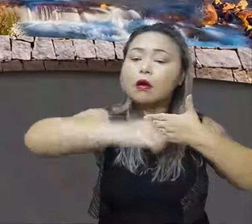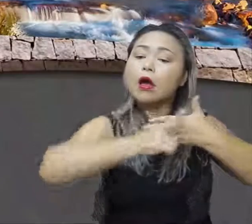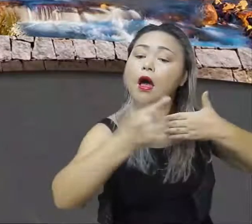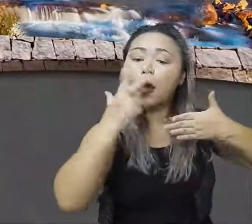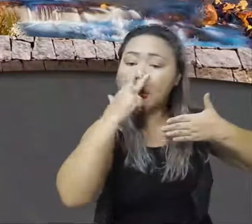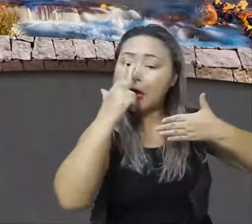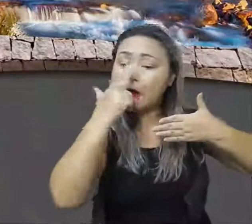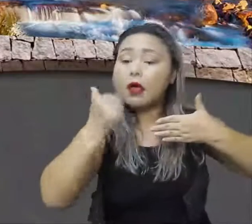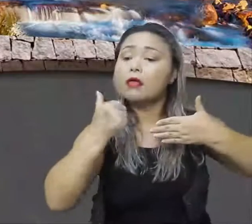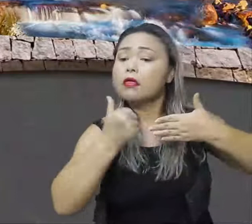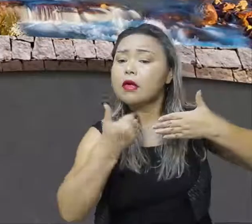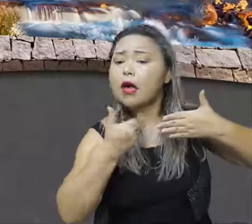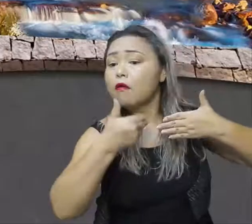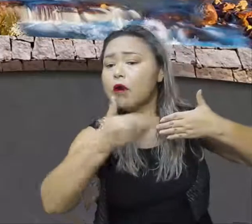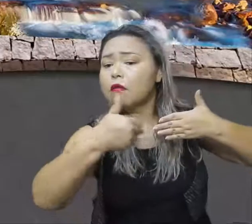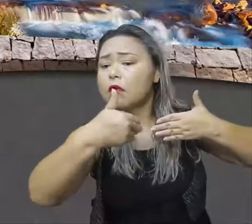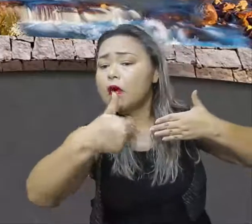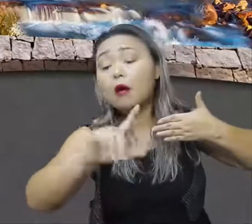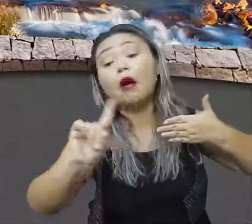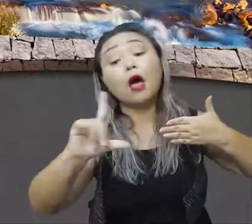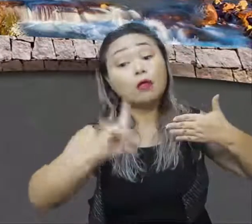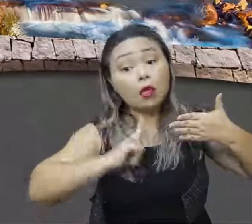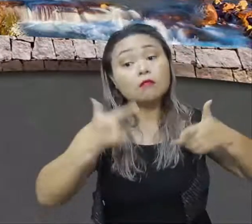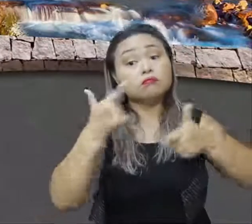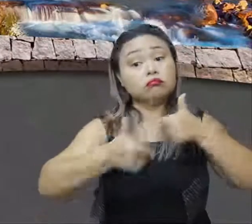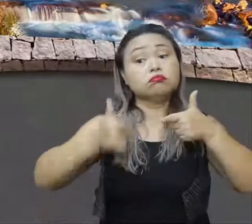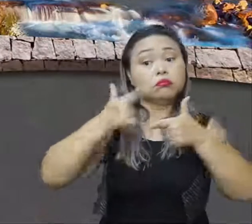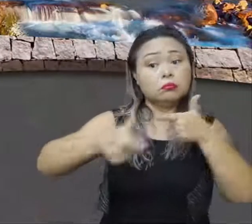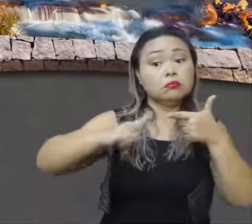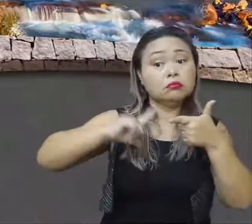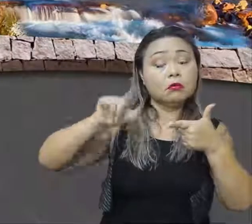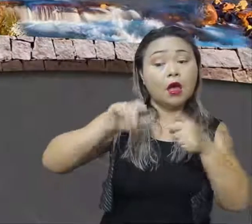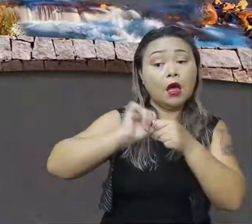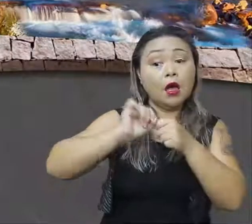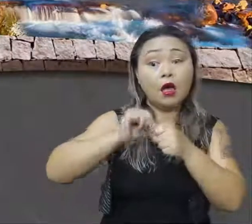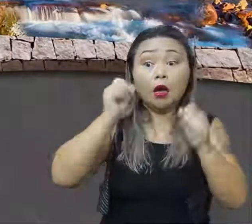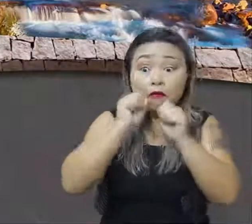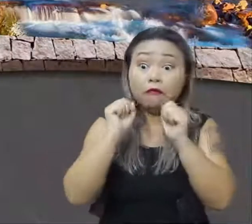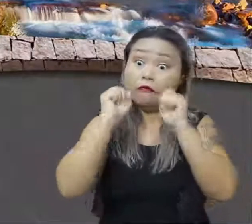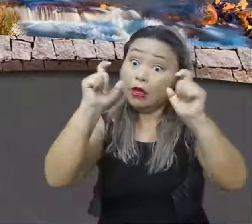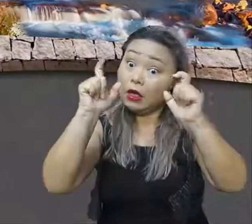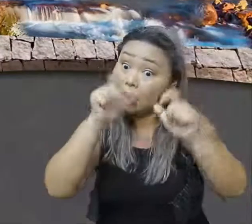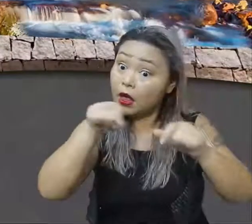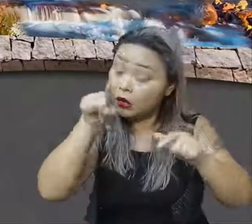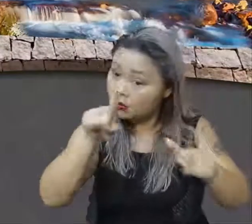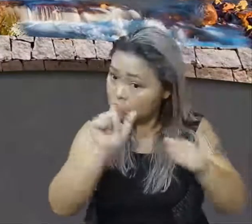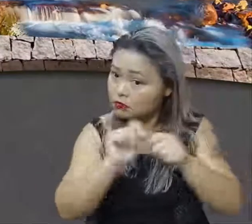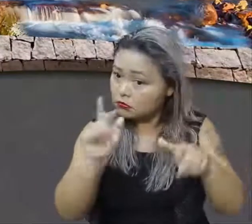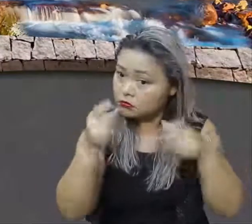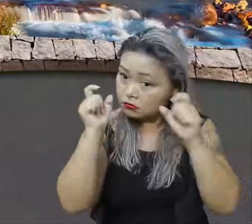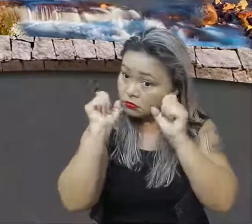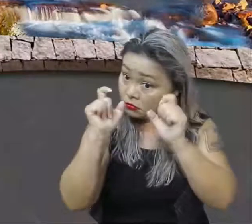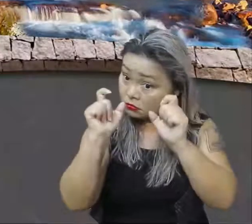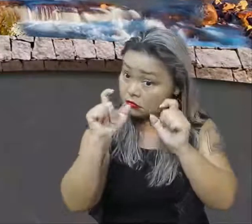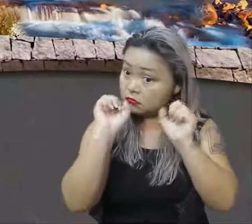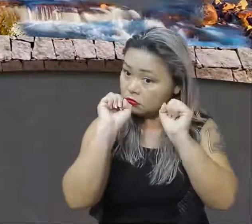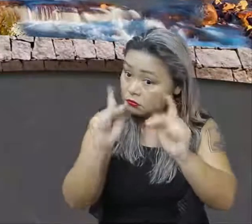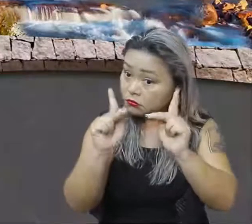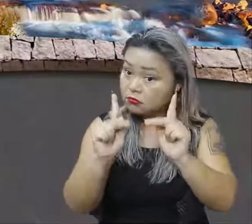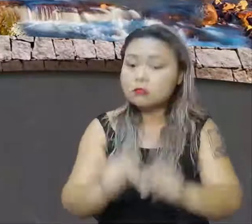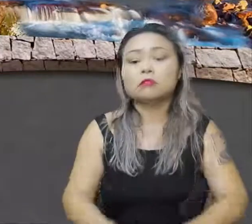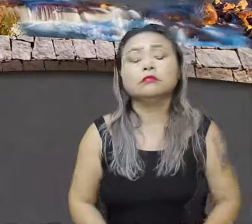é infinito, mas ele sofre com isso. Portanto, fica atento a isso aí, ok?